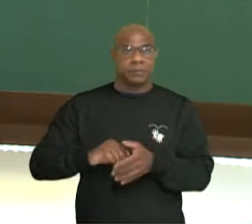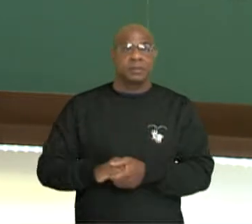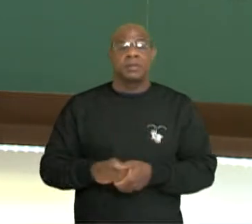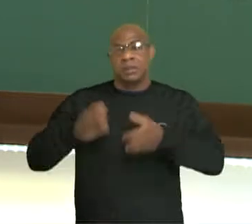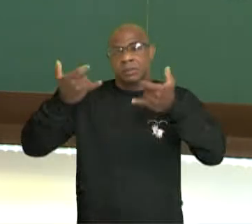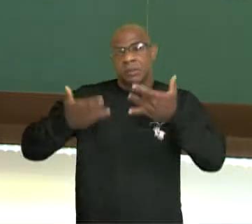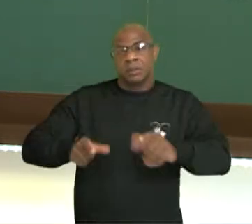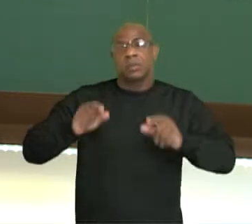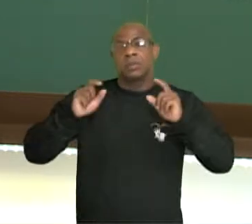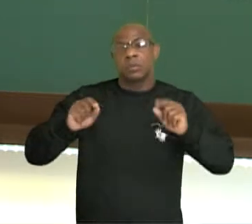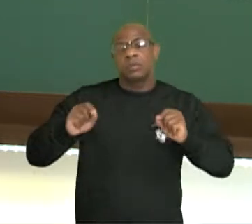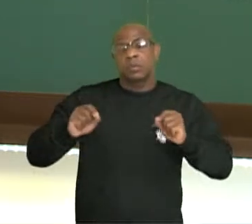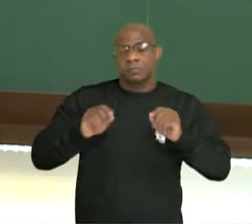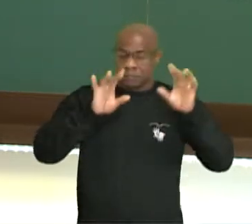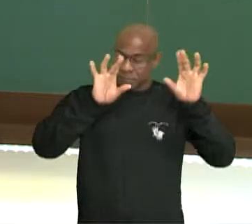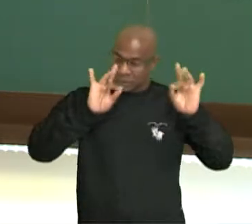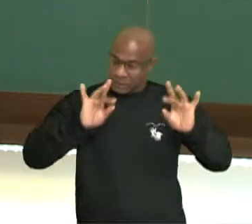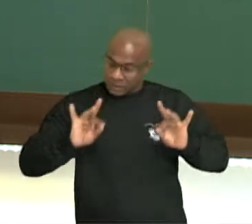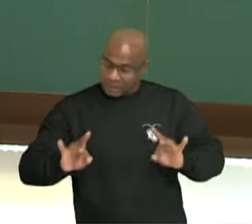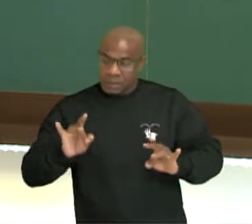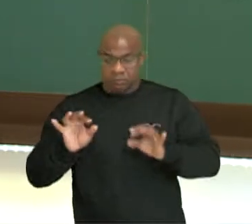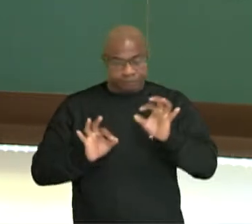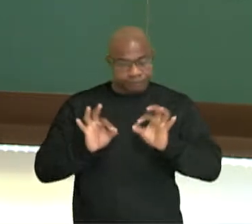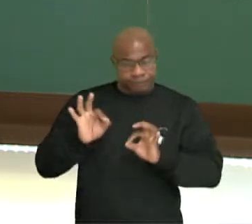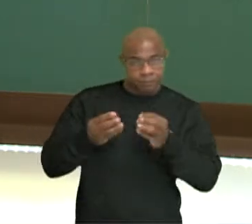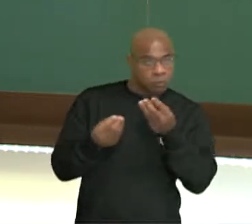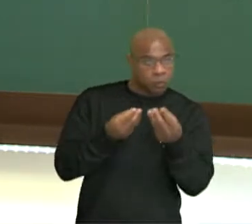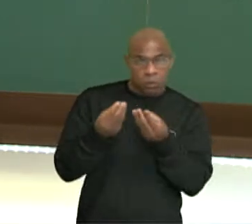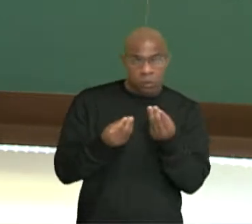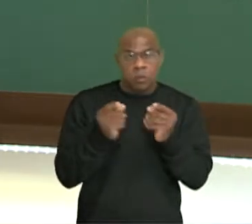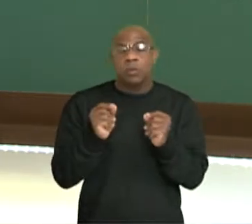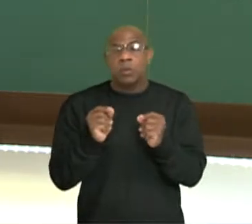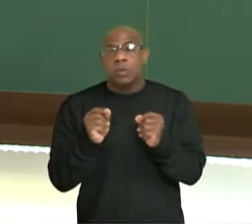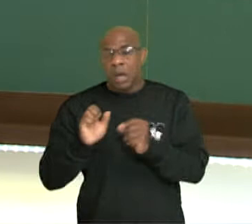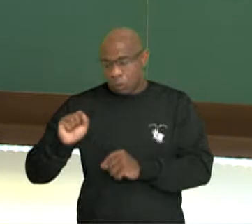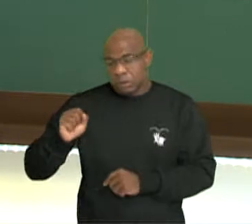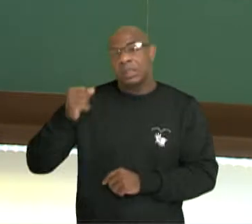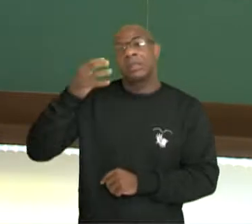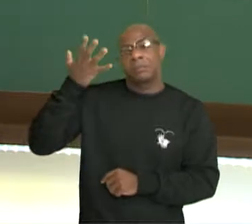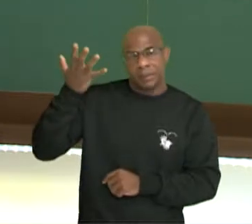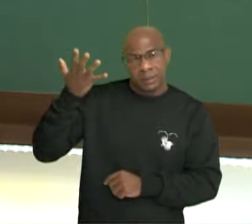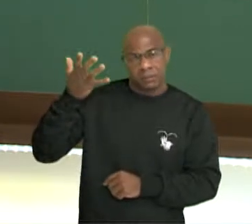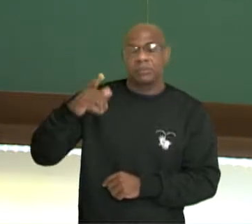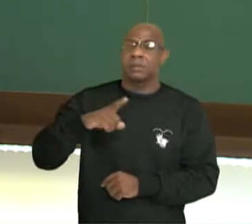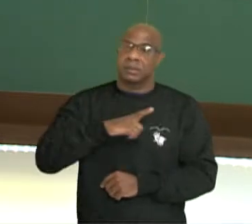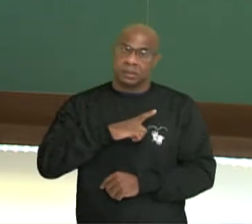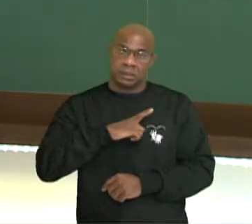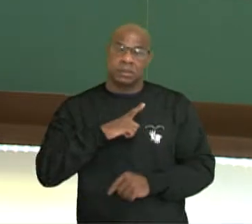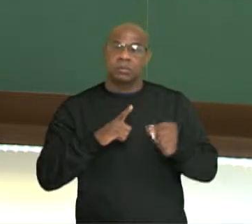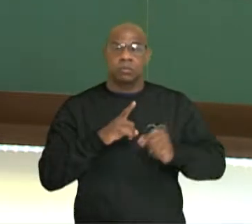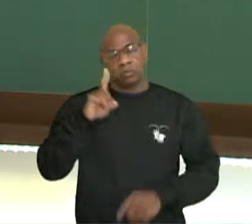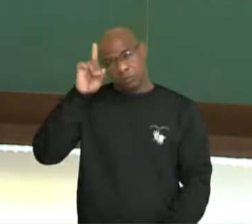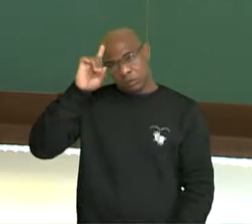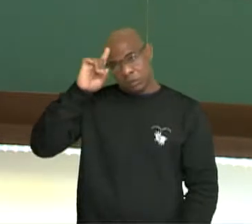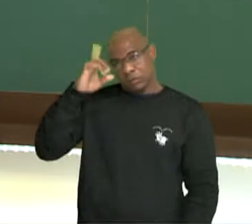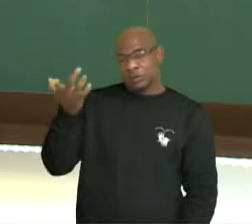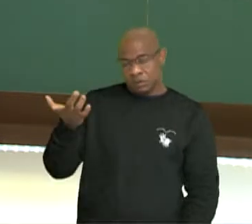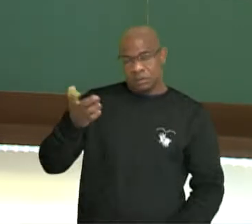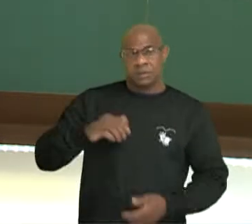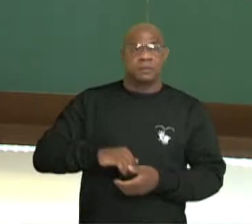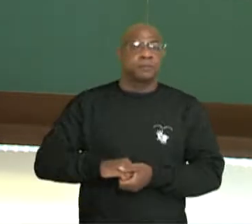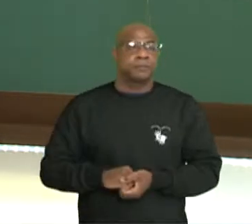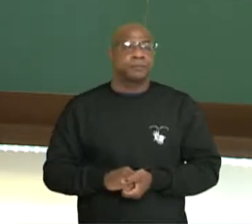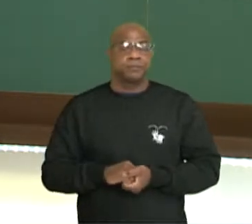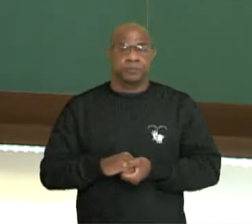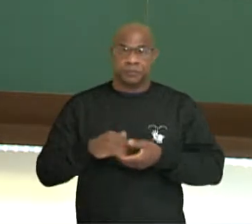de maneira detalhada e ordenada, certos fatos retirados do quê? Do cotidiano, do dia a dia